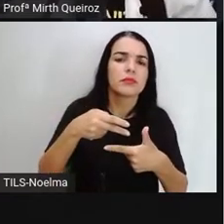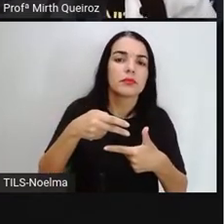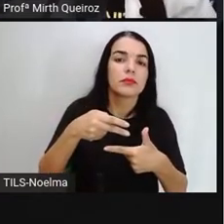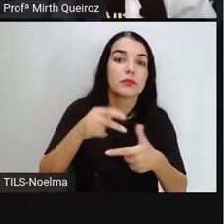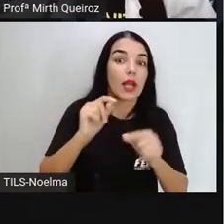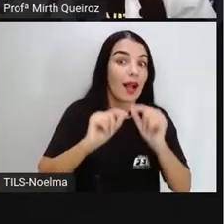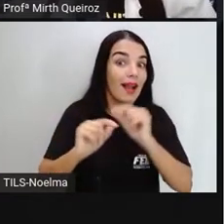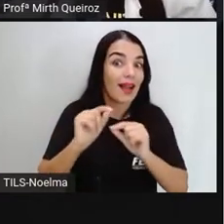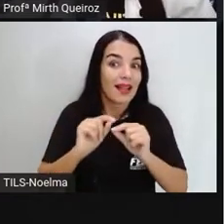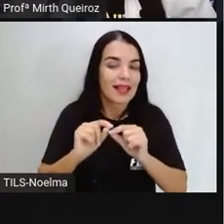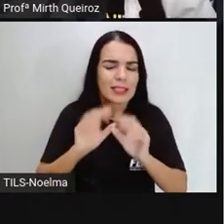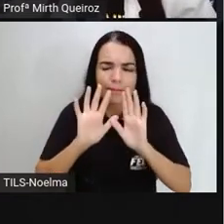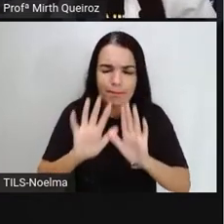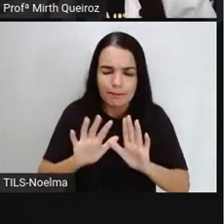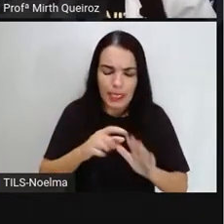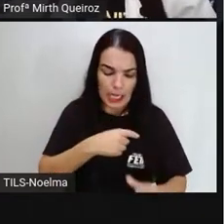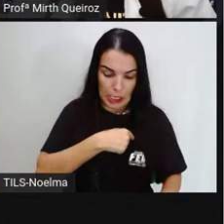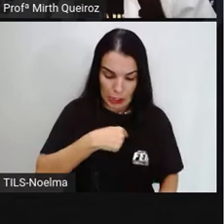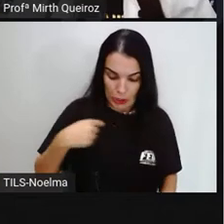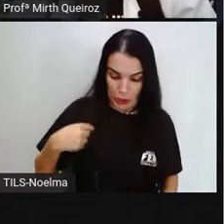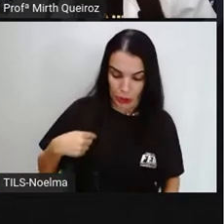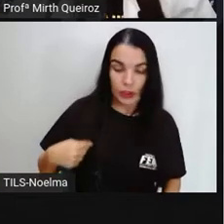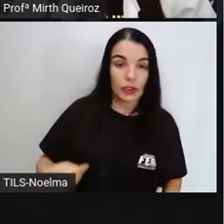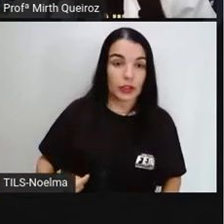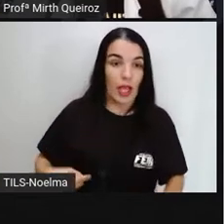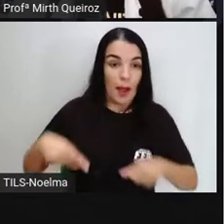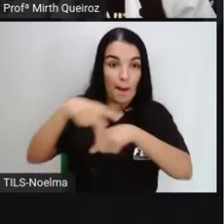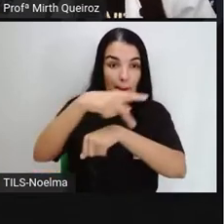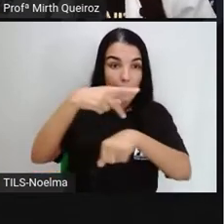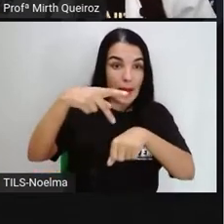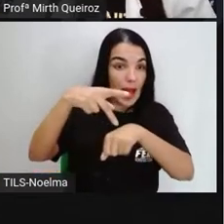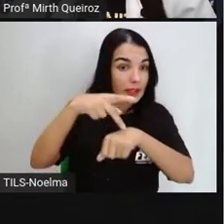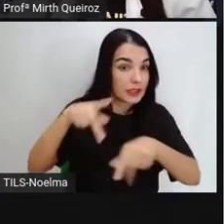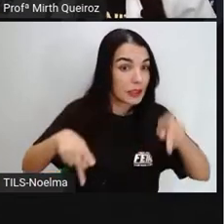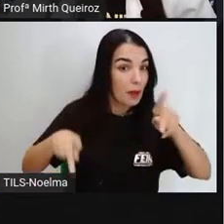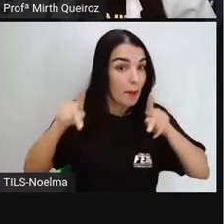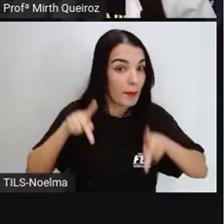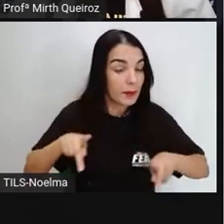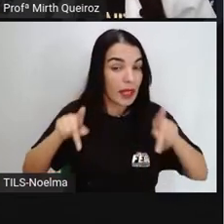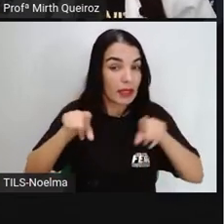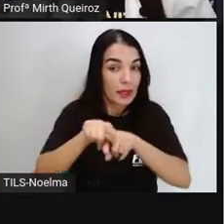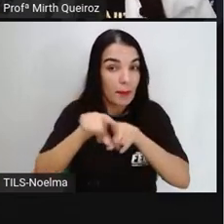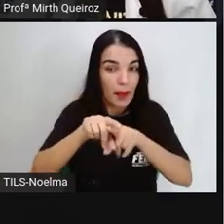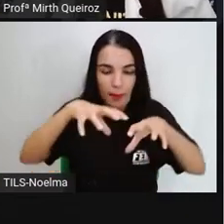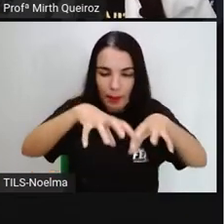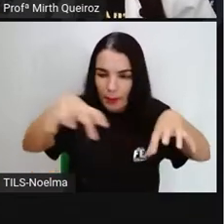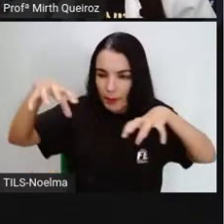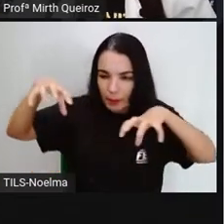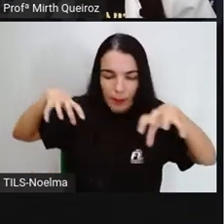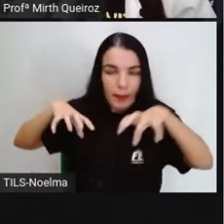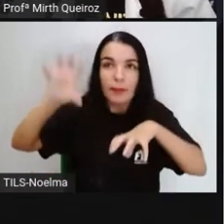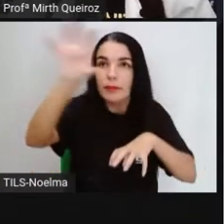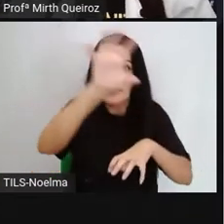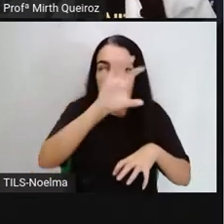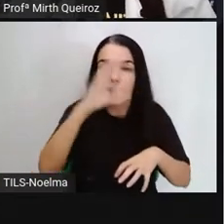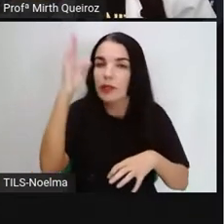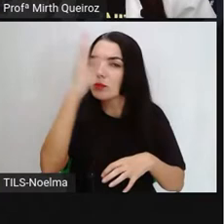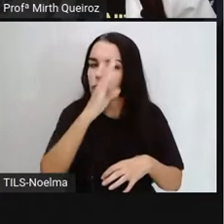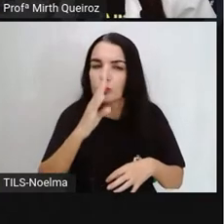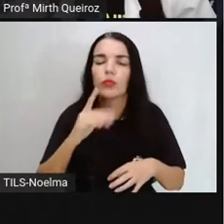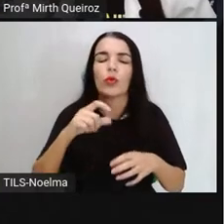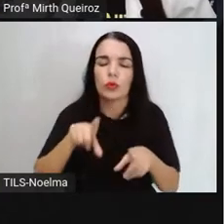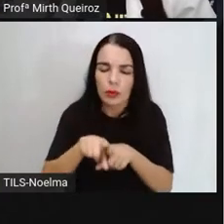é um quebra-cabeça chinês, muito popular, em vários lugares do mundo, né? E jogado por pessoas de